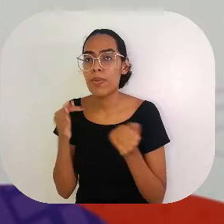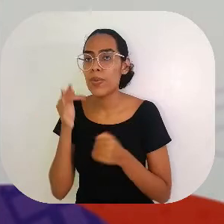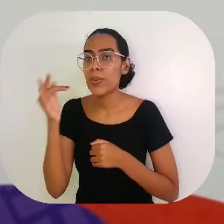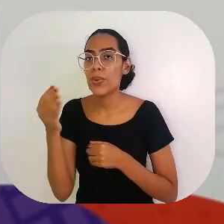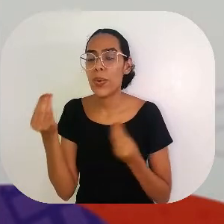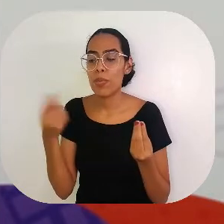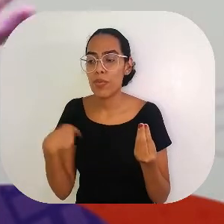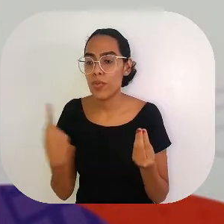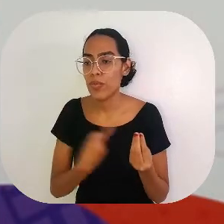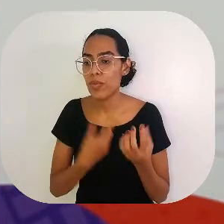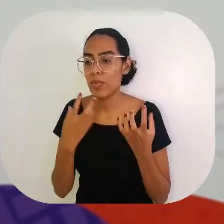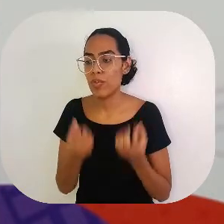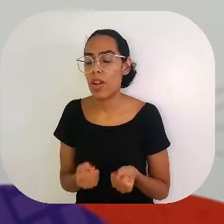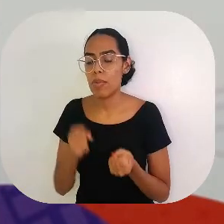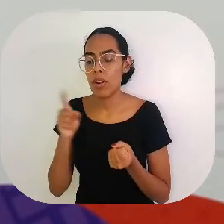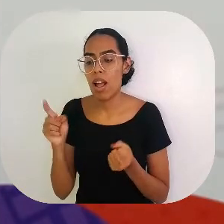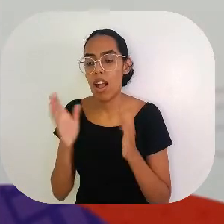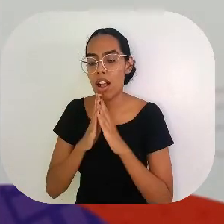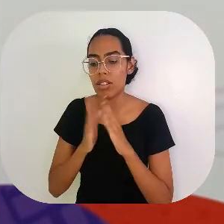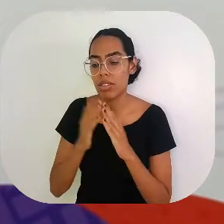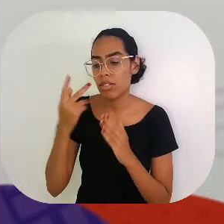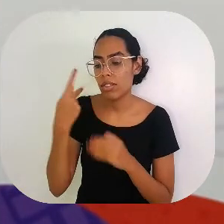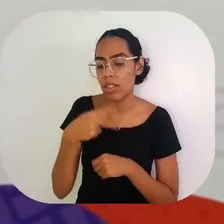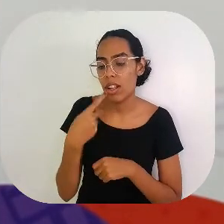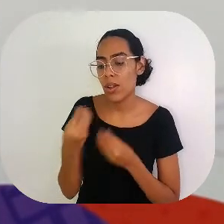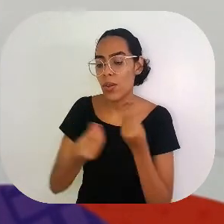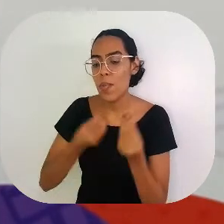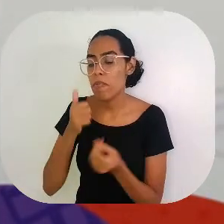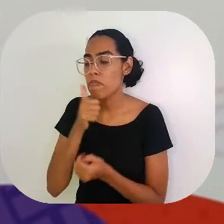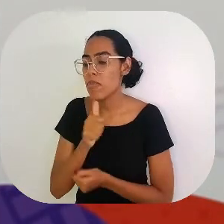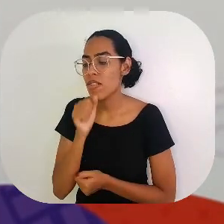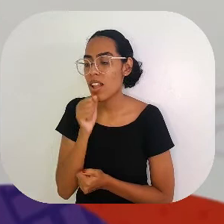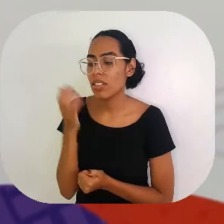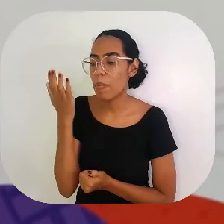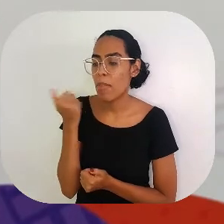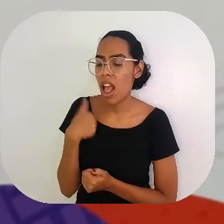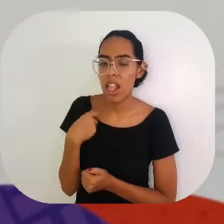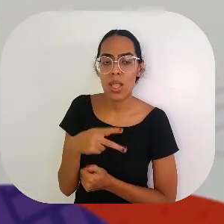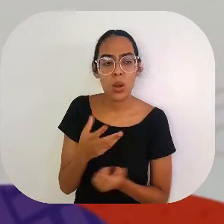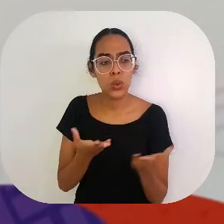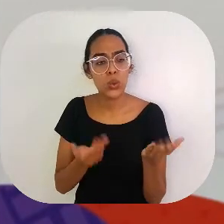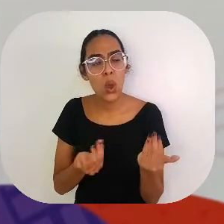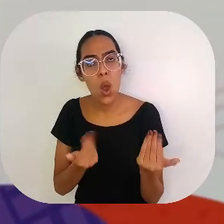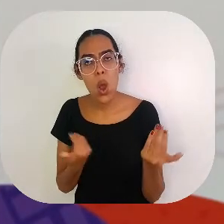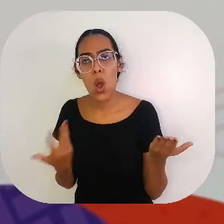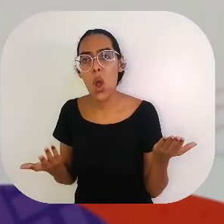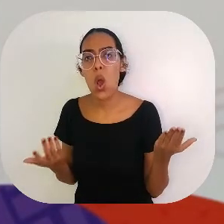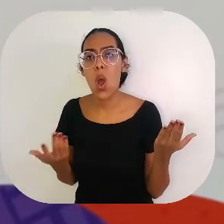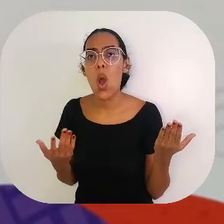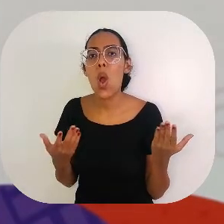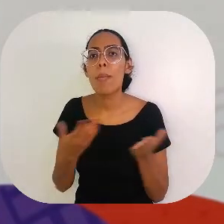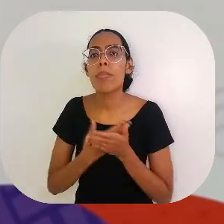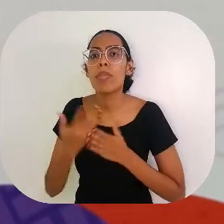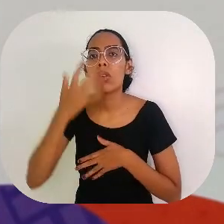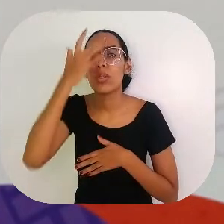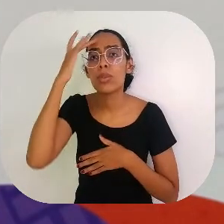Oh, meu Deus, e agora? Como é que vai ser? Vamos pegar, vamos levar ele. Vamos levar pra casa dele. Como é que a mãe dele vai receber essa notícia? Tão novo,